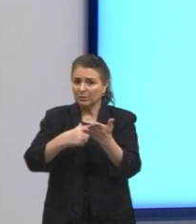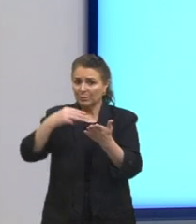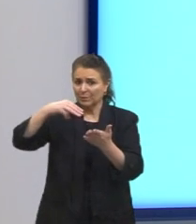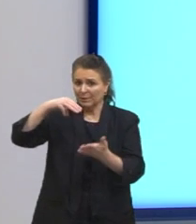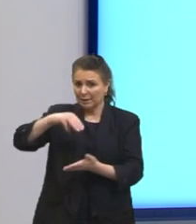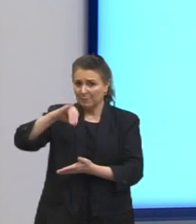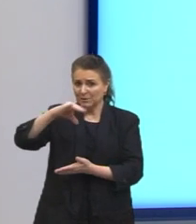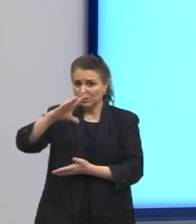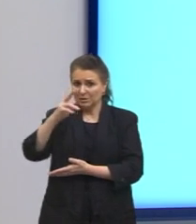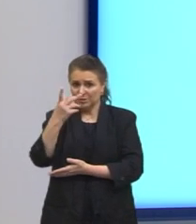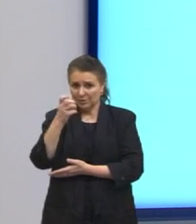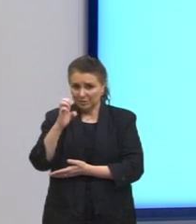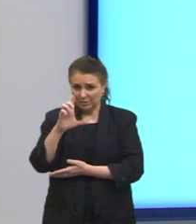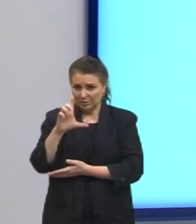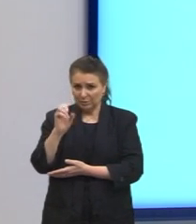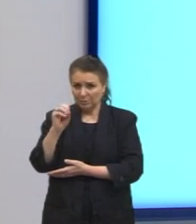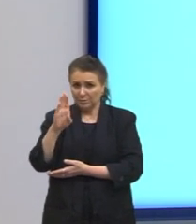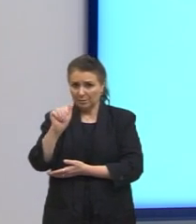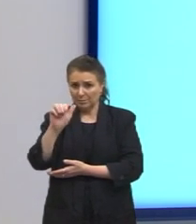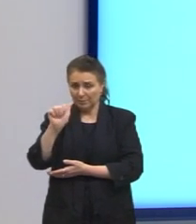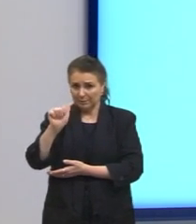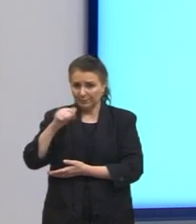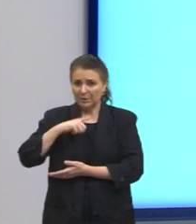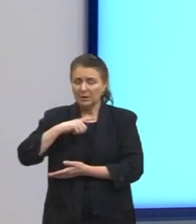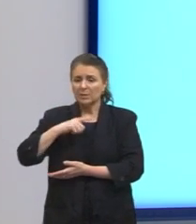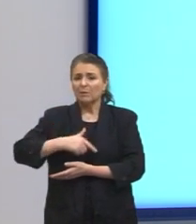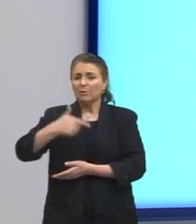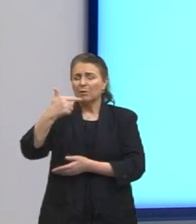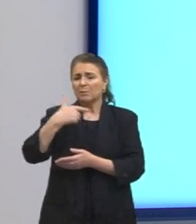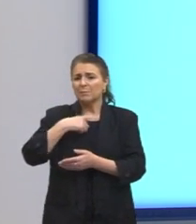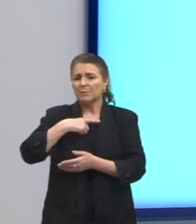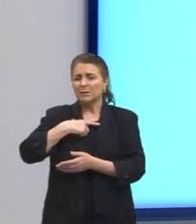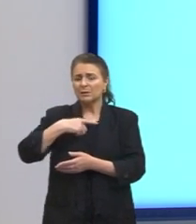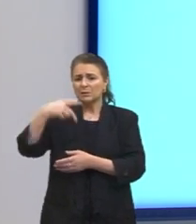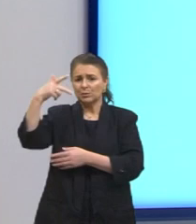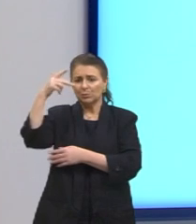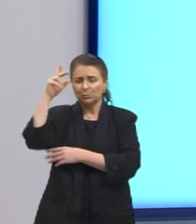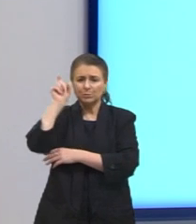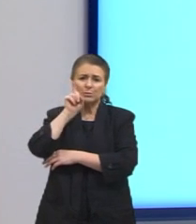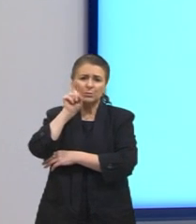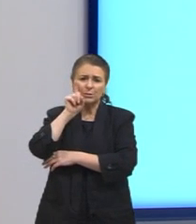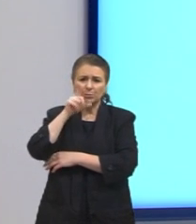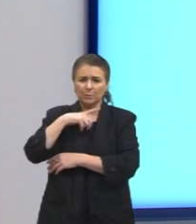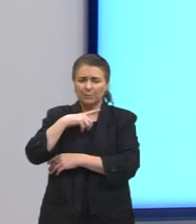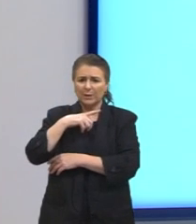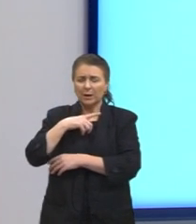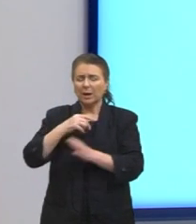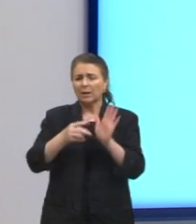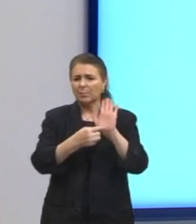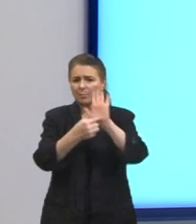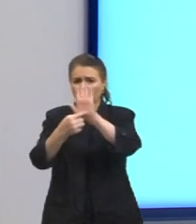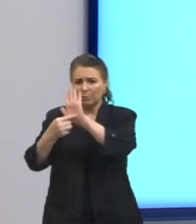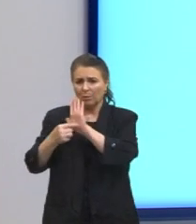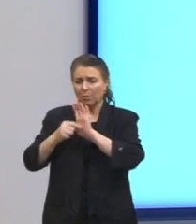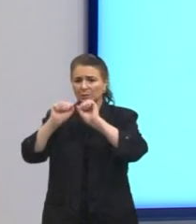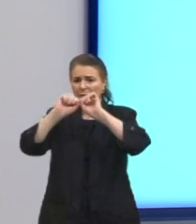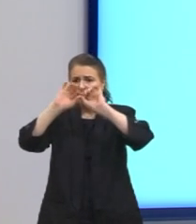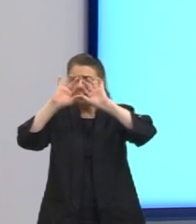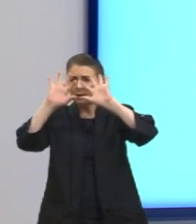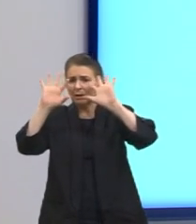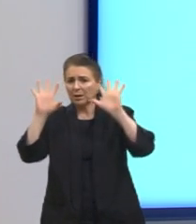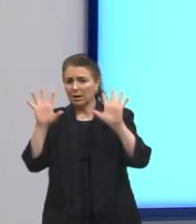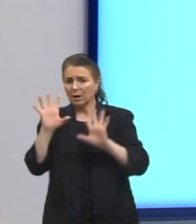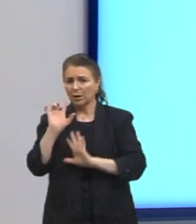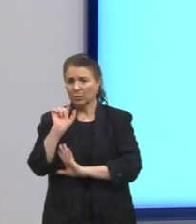-primeira-dama dos Estados Unidos, aborda a história das relações humanas na cidade natal da autora. Já está me explicando o que